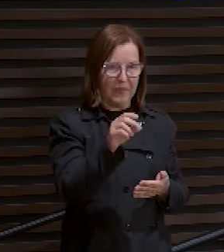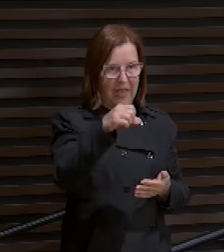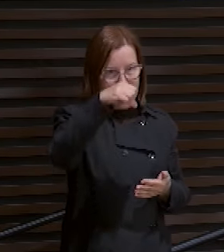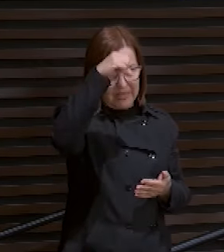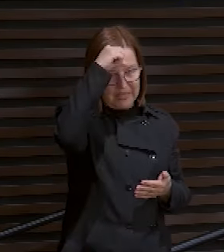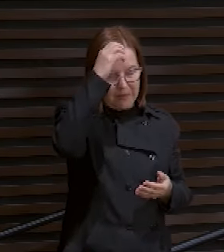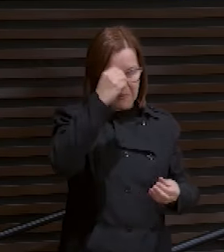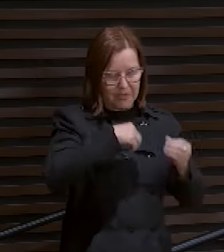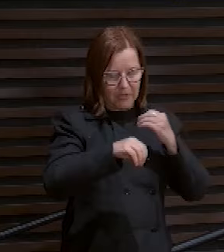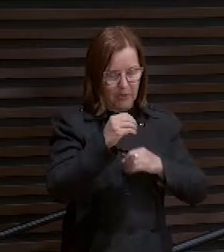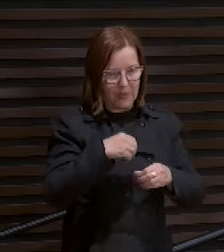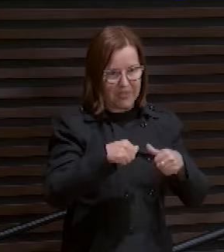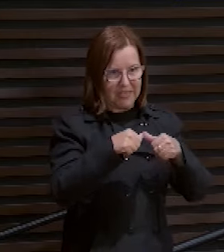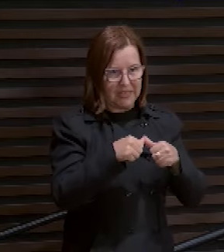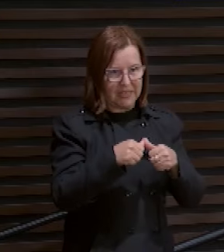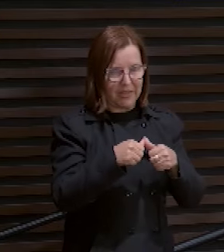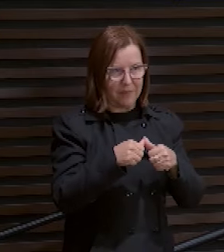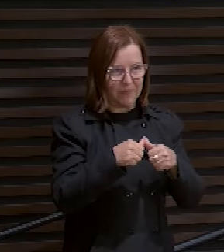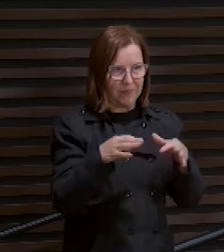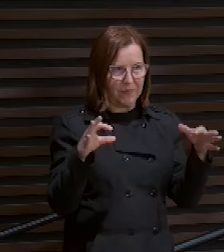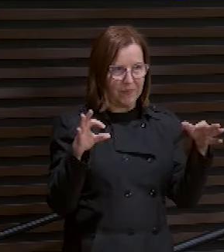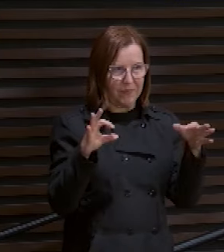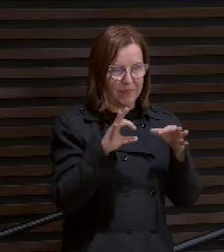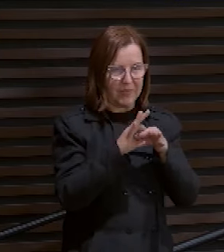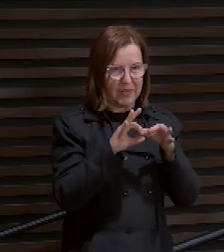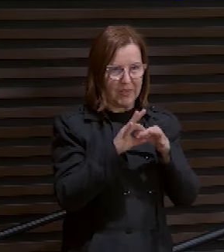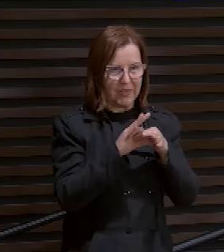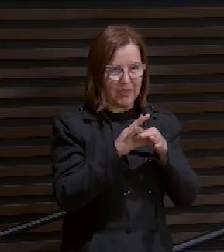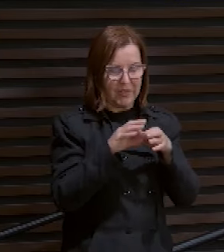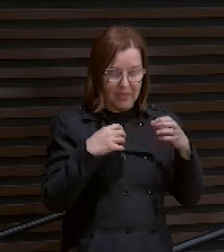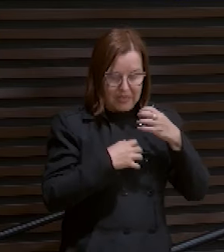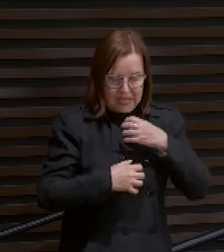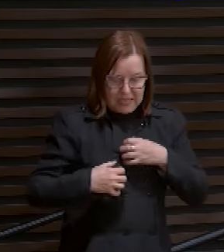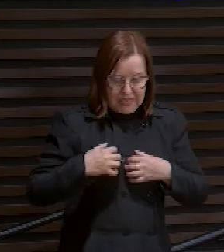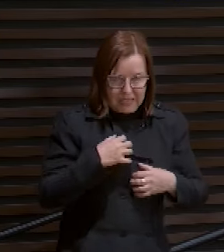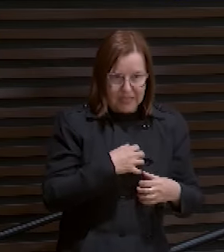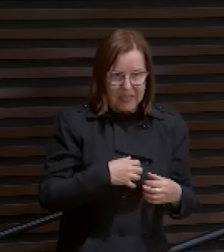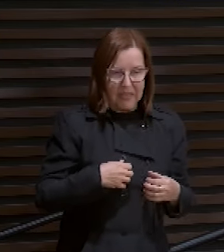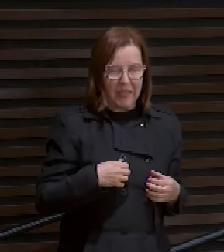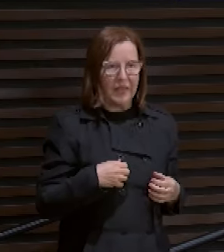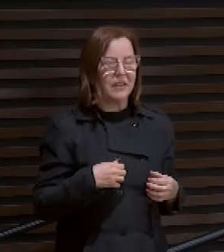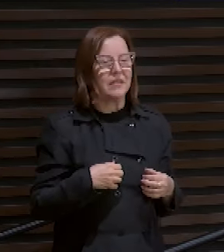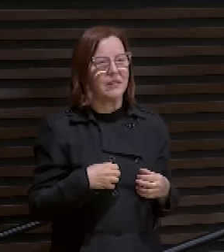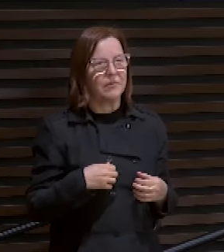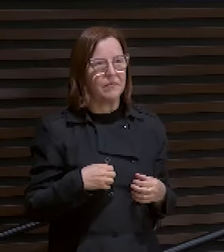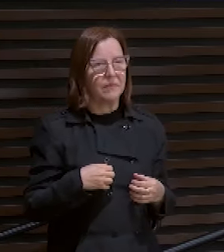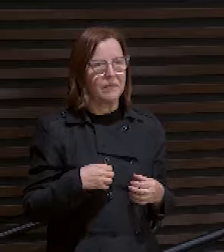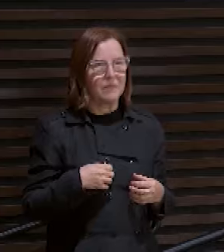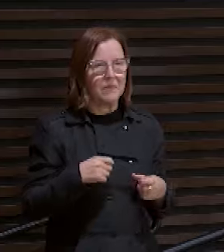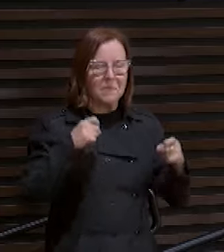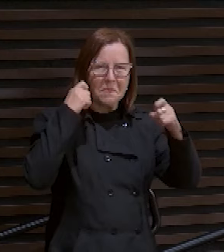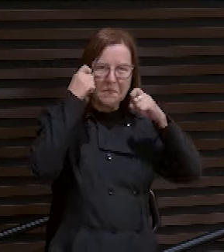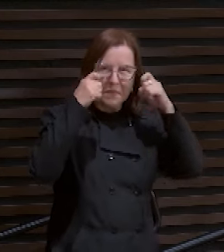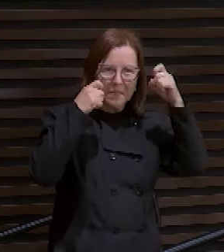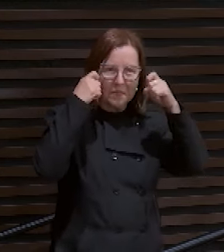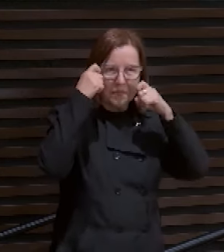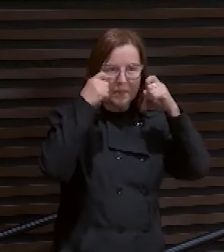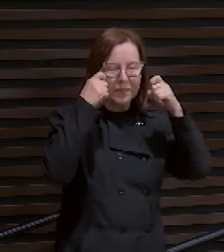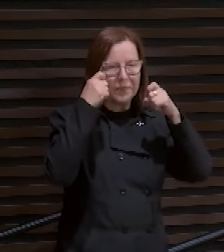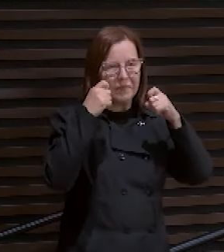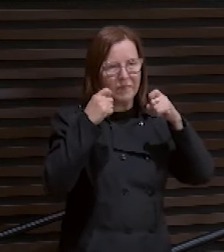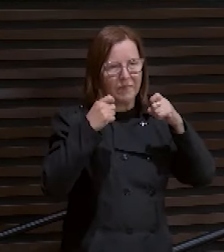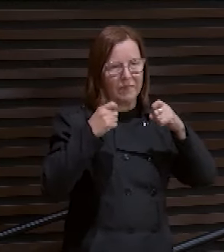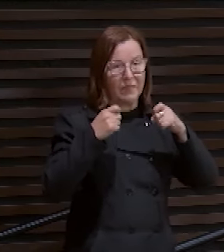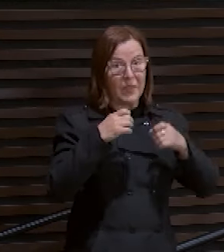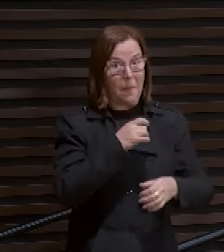intimamente ligada com as ansiedades, as preocupações e